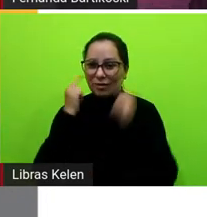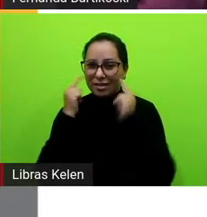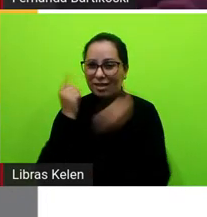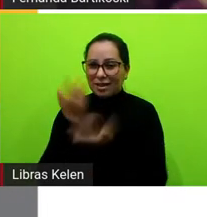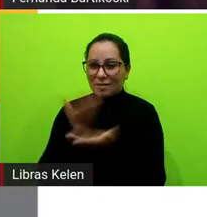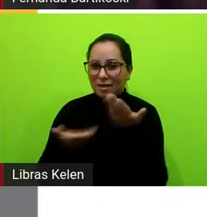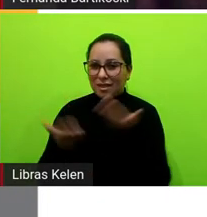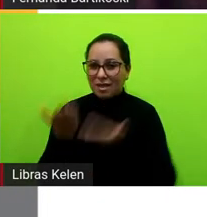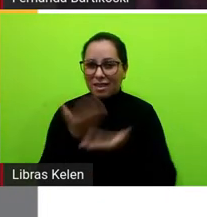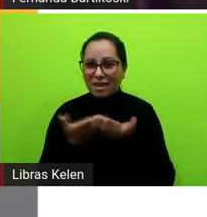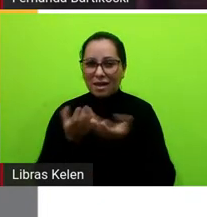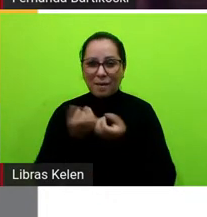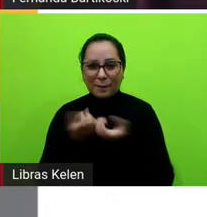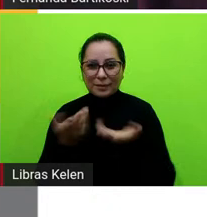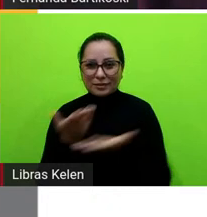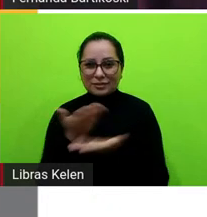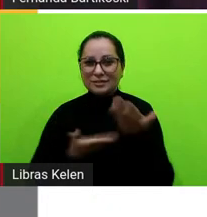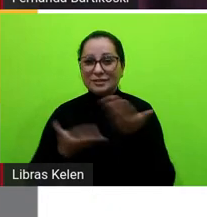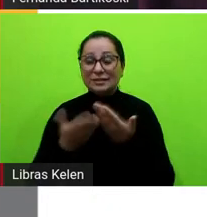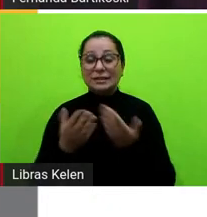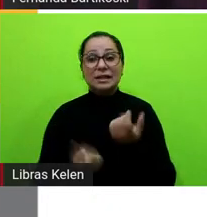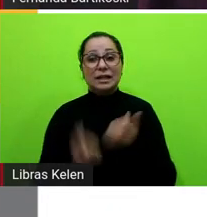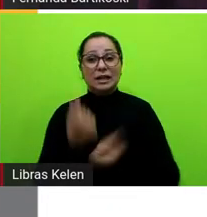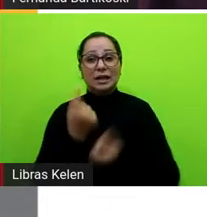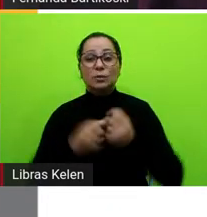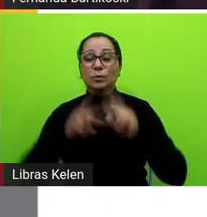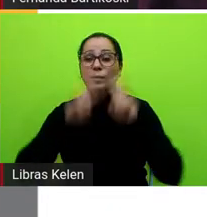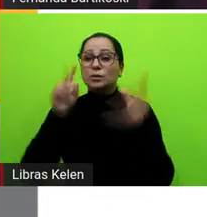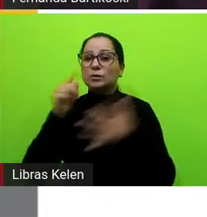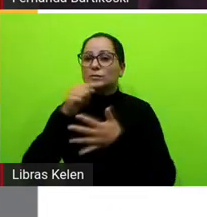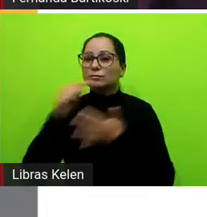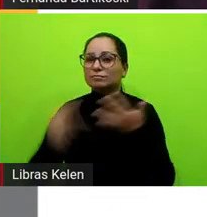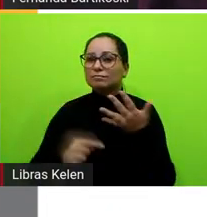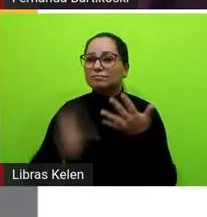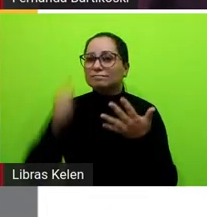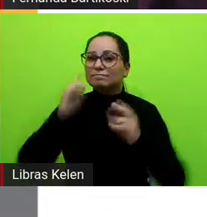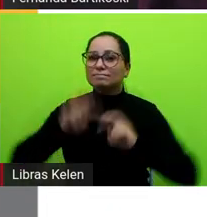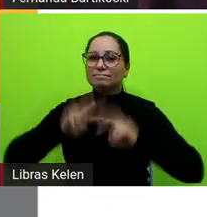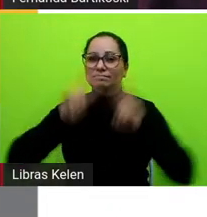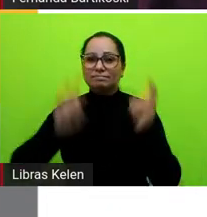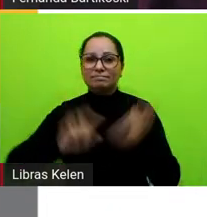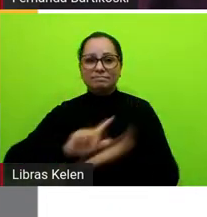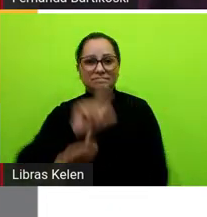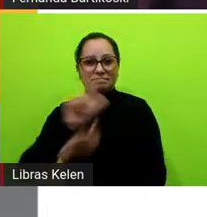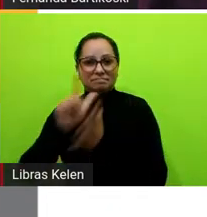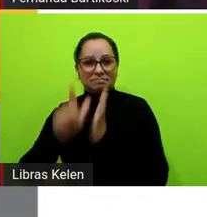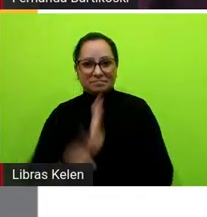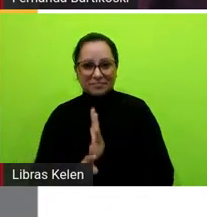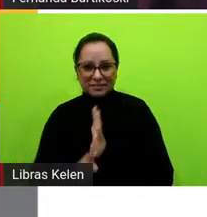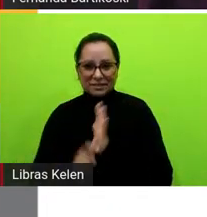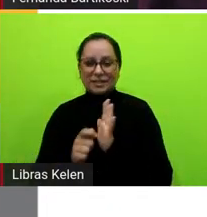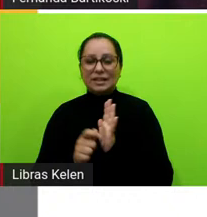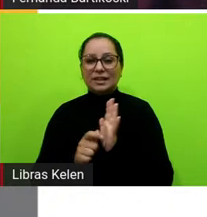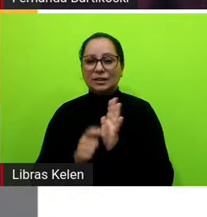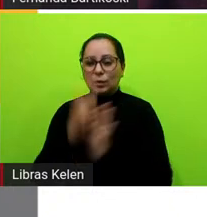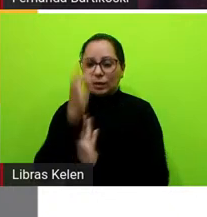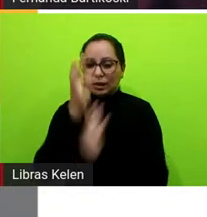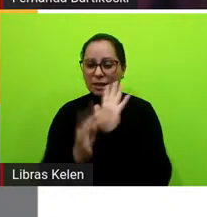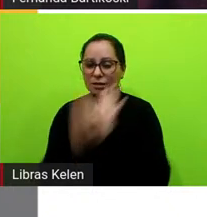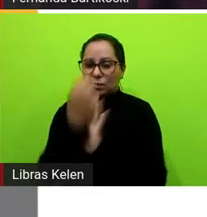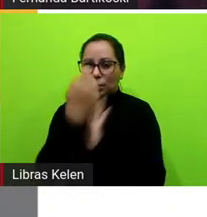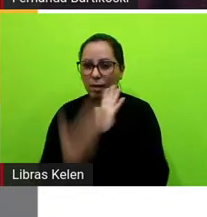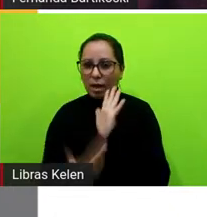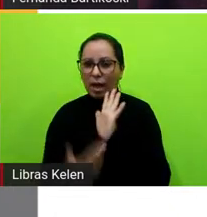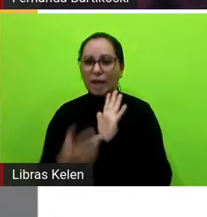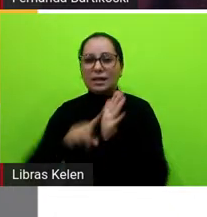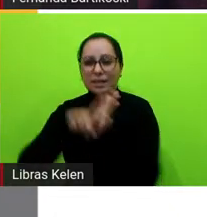compartilhando algumas questões que a gente pensou sobre esse gênero narrativa de detetive né em